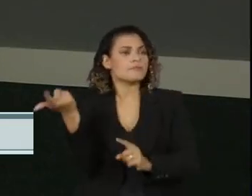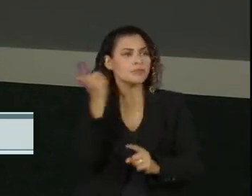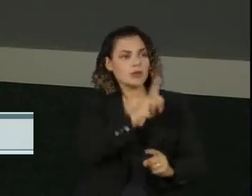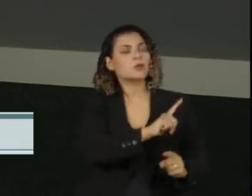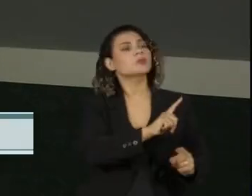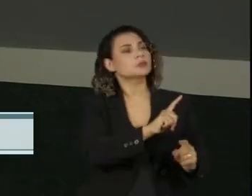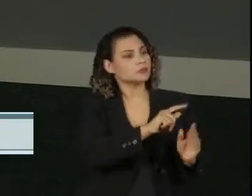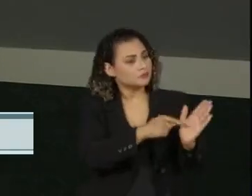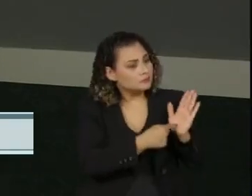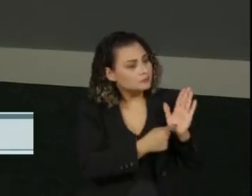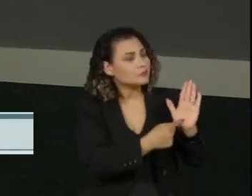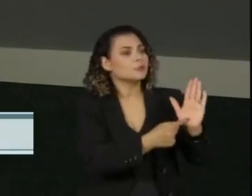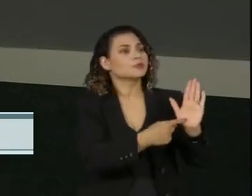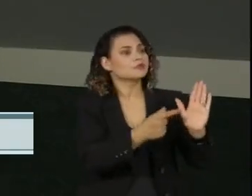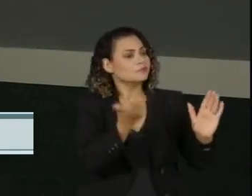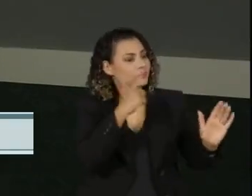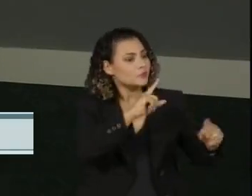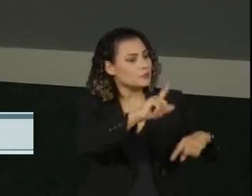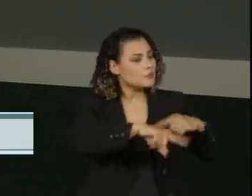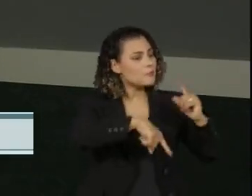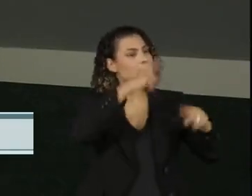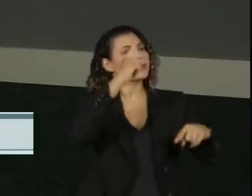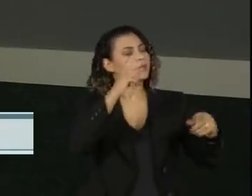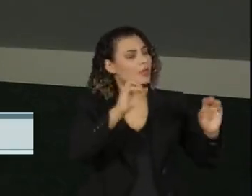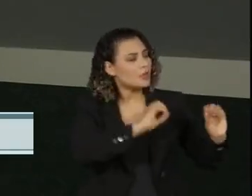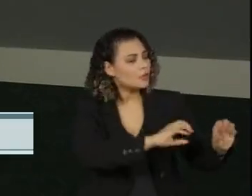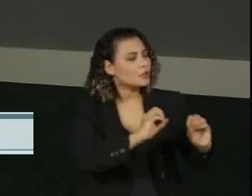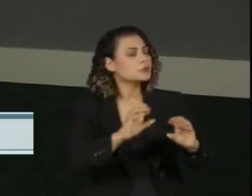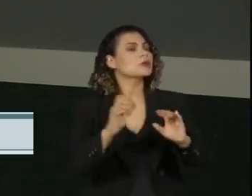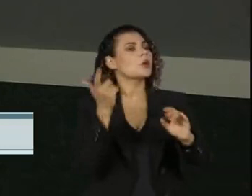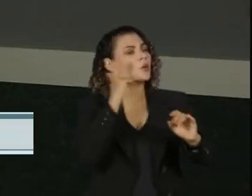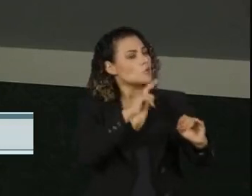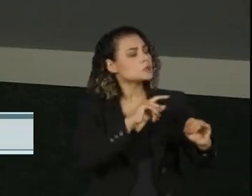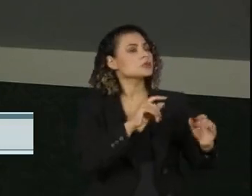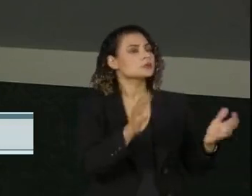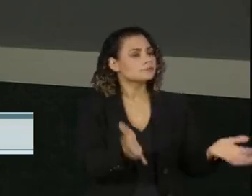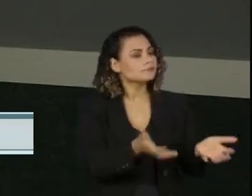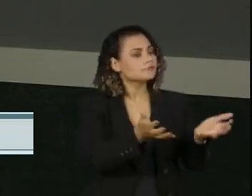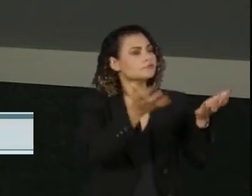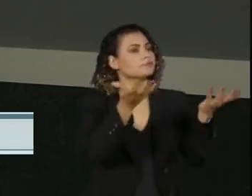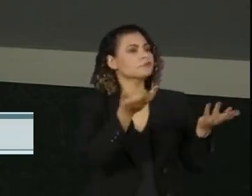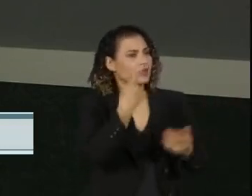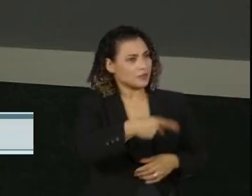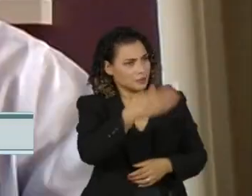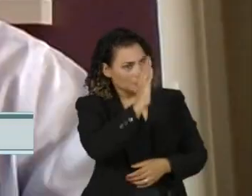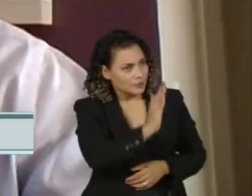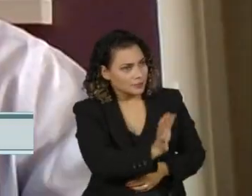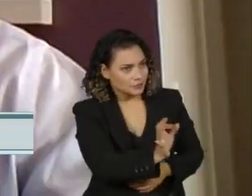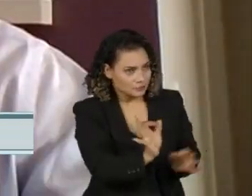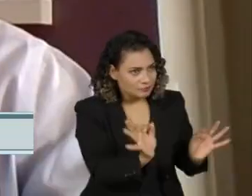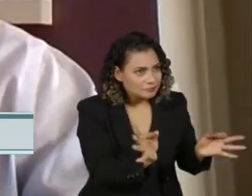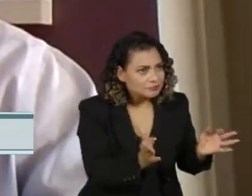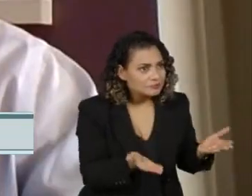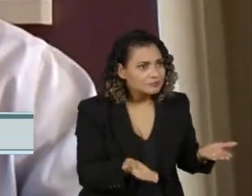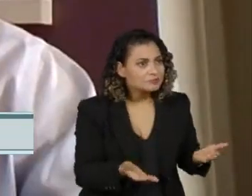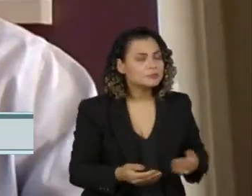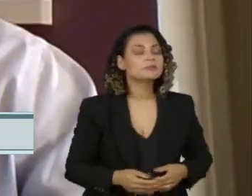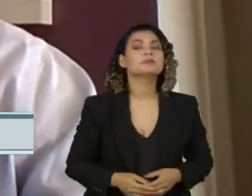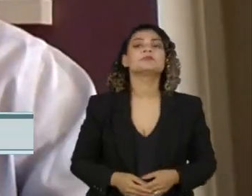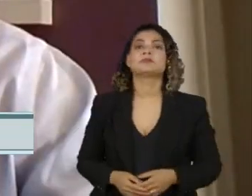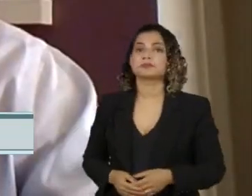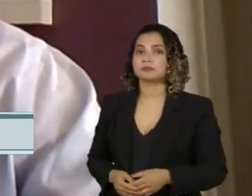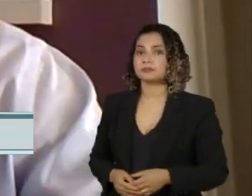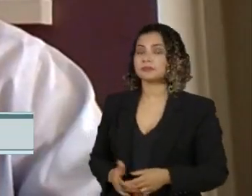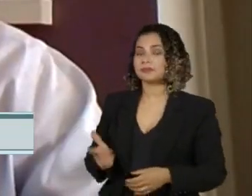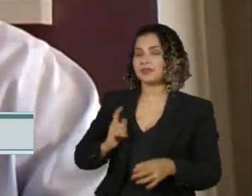indicadores ou mirar em melhores indicadores em relação à educação no país? Olha, Joyce, tem uma